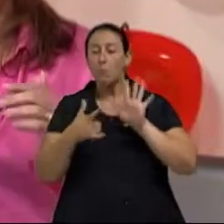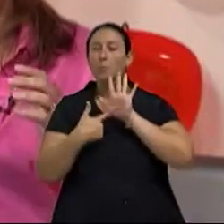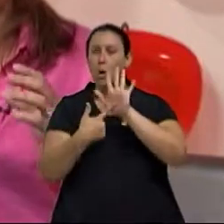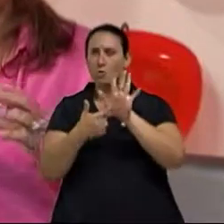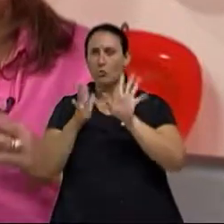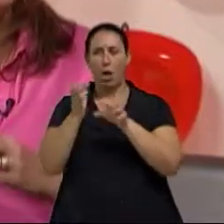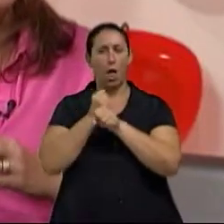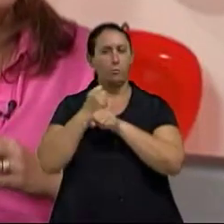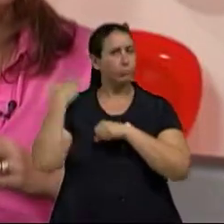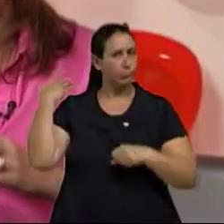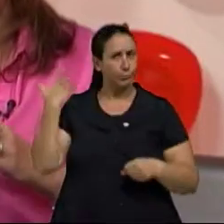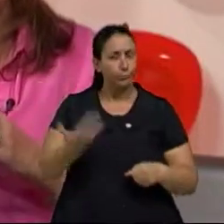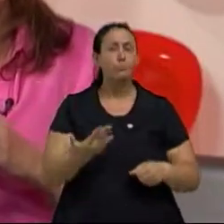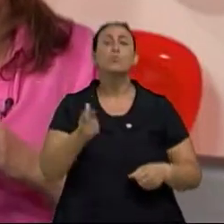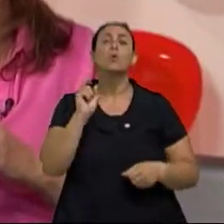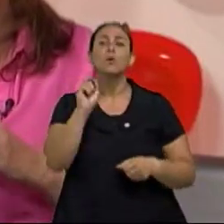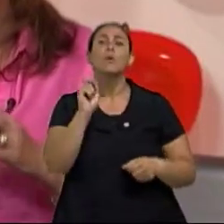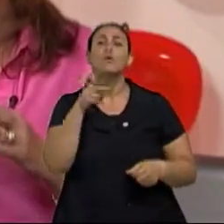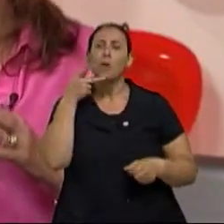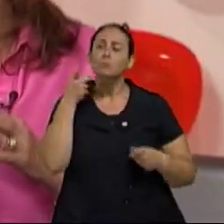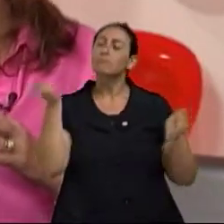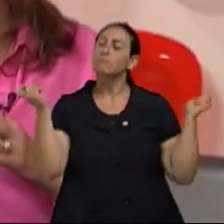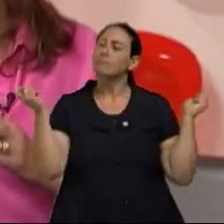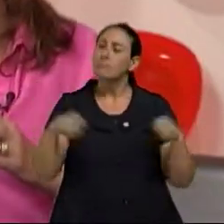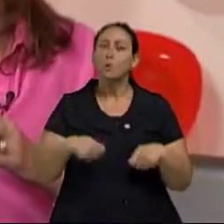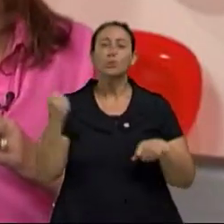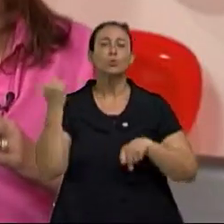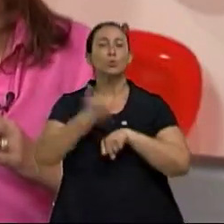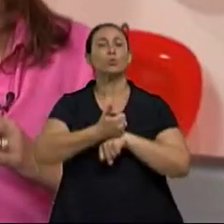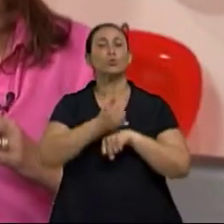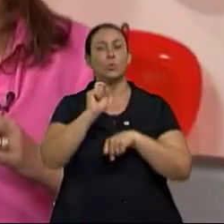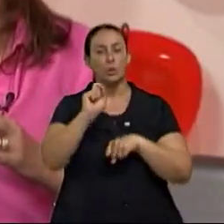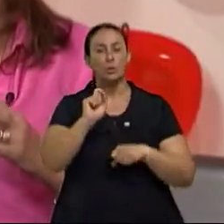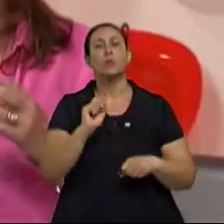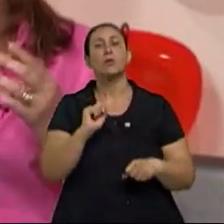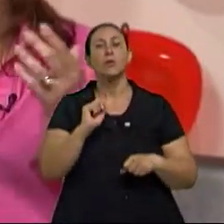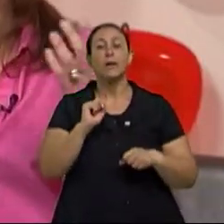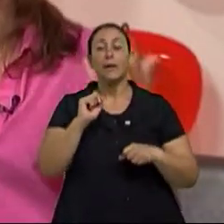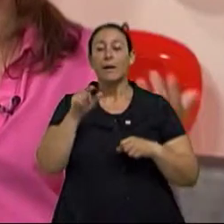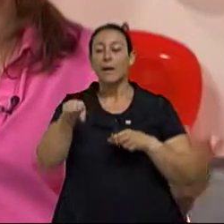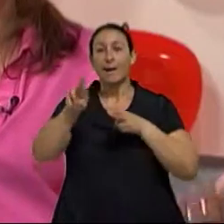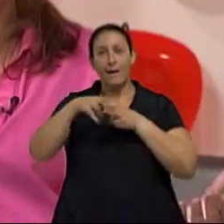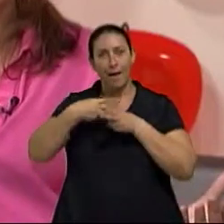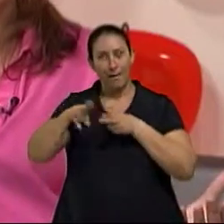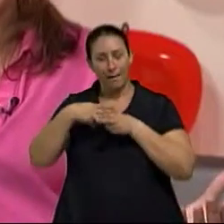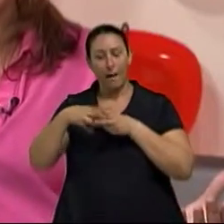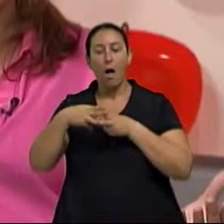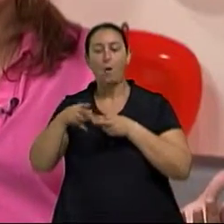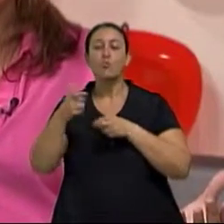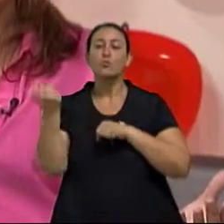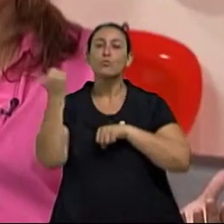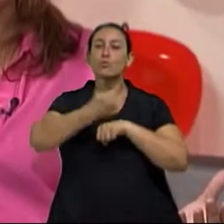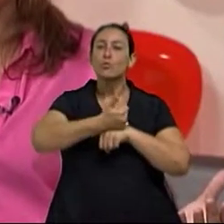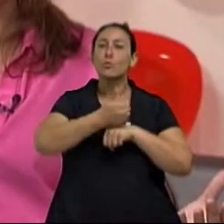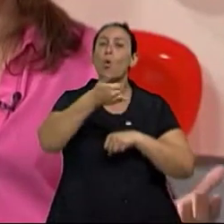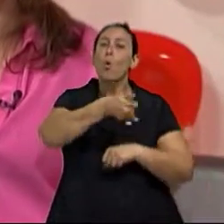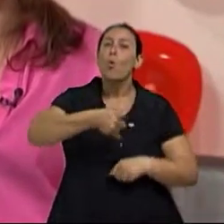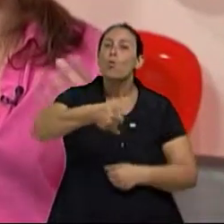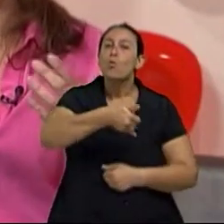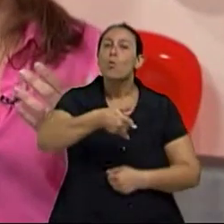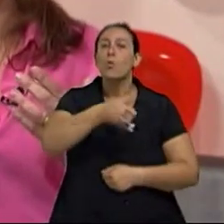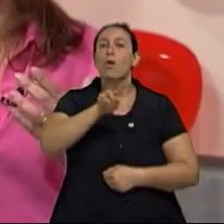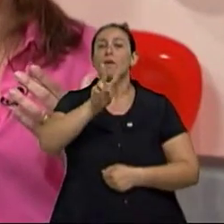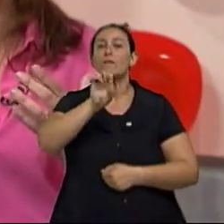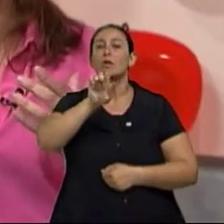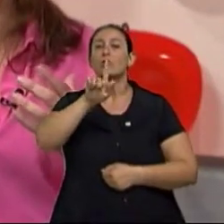anos para cá, permitiu a substituição de parte da manteiga de cacau por gorduras vegetais. Ah,